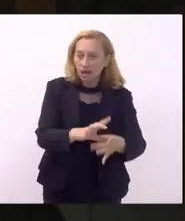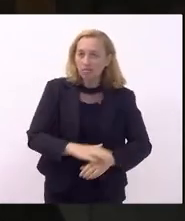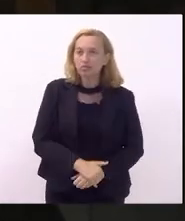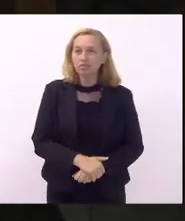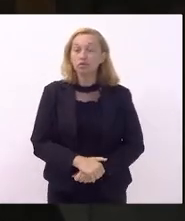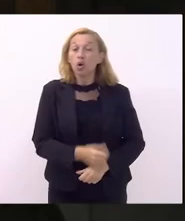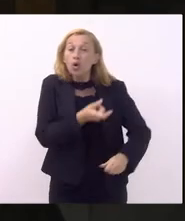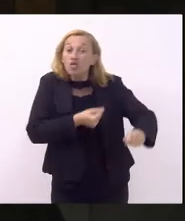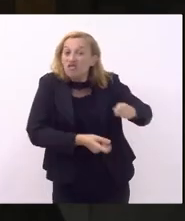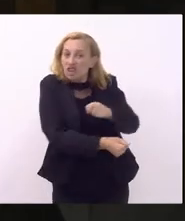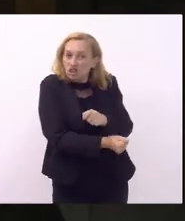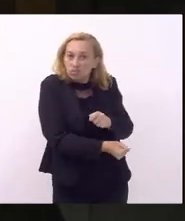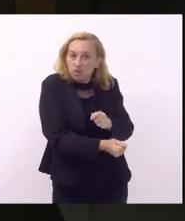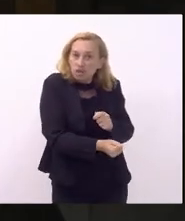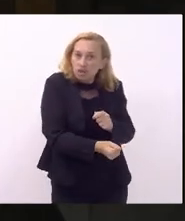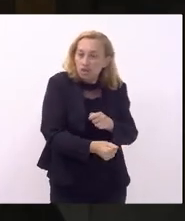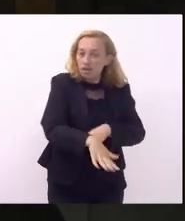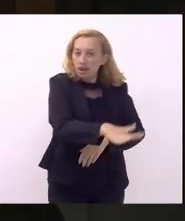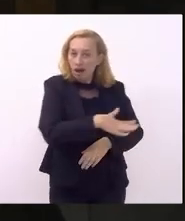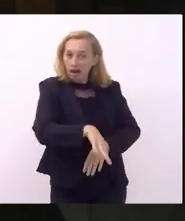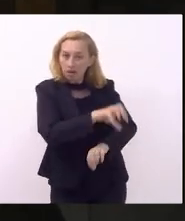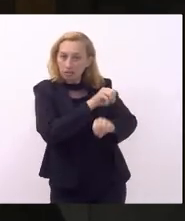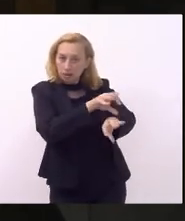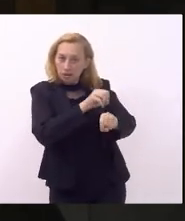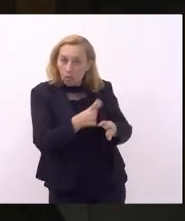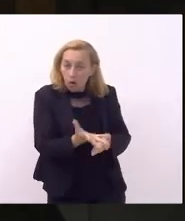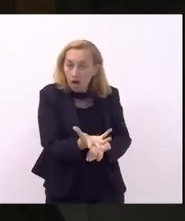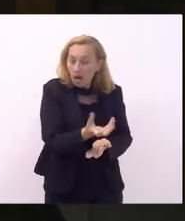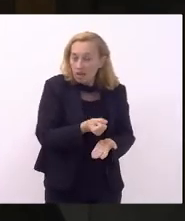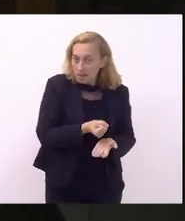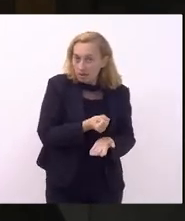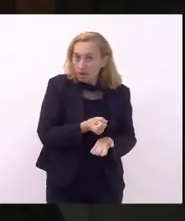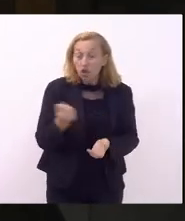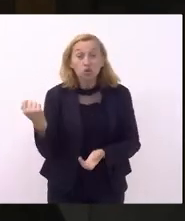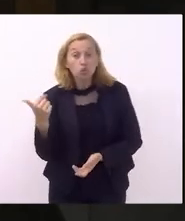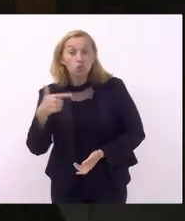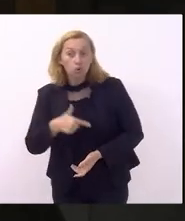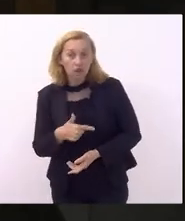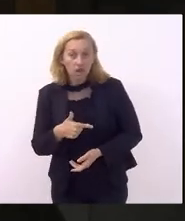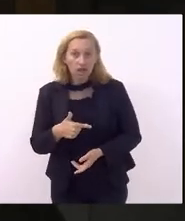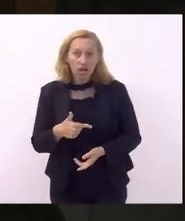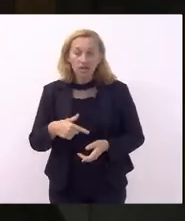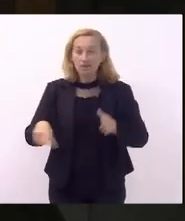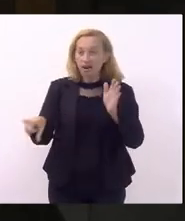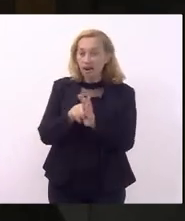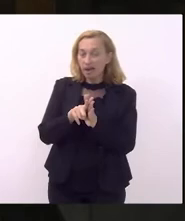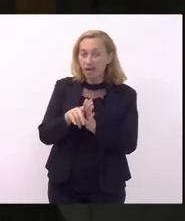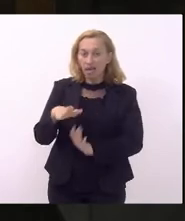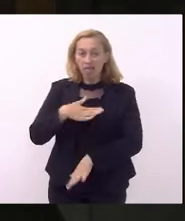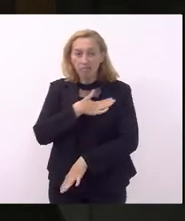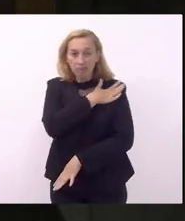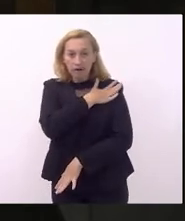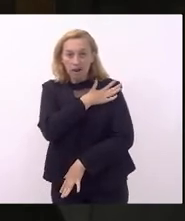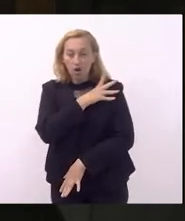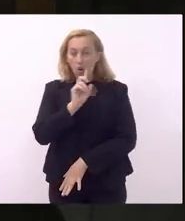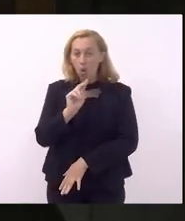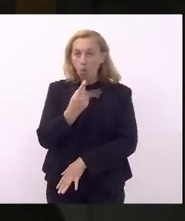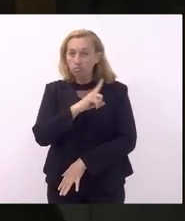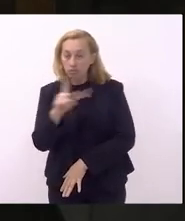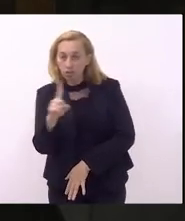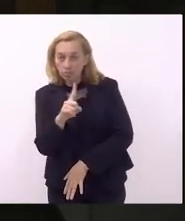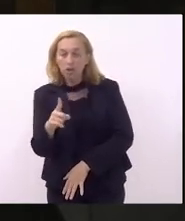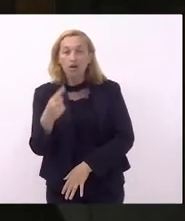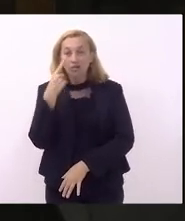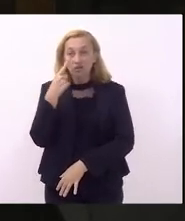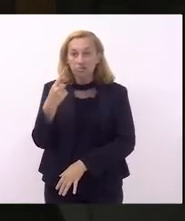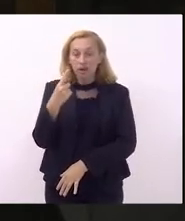ao investimento que a unidade educacional recebe do que se ela é militarizada ou não pegamos por exemplo os colégios